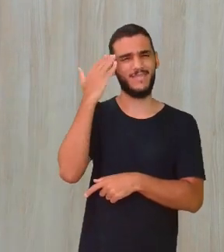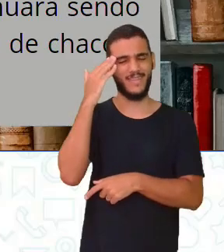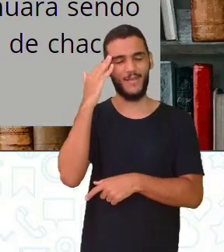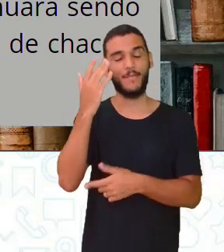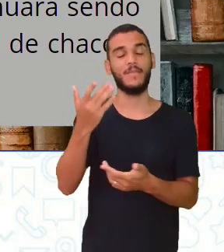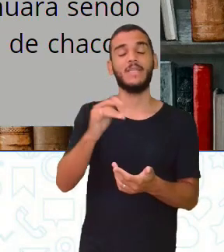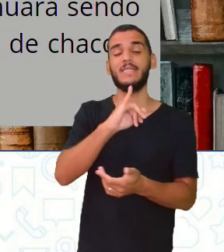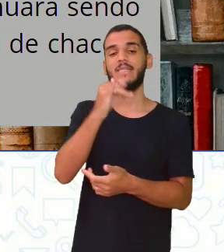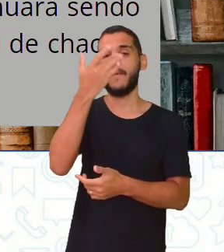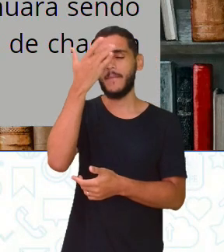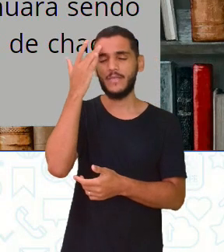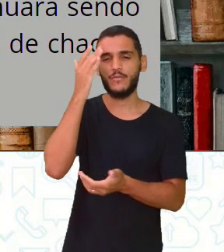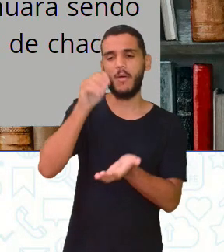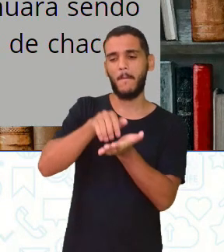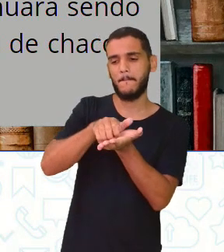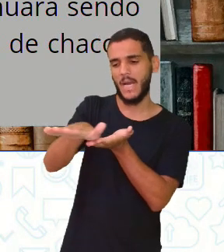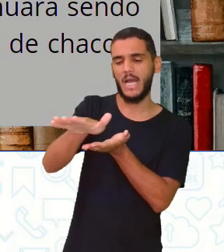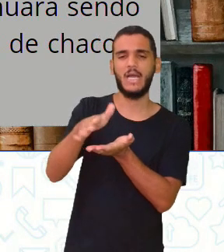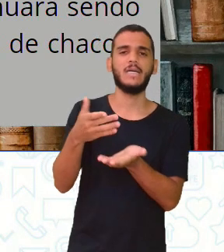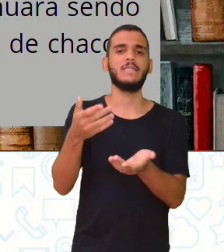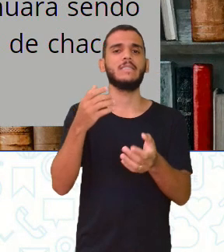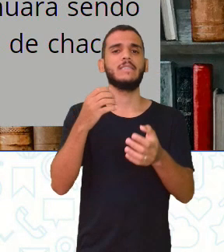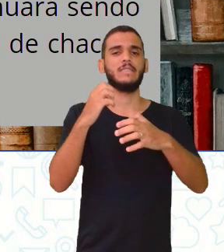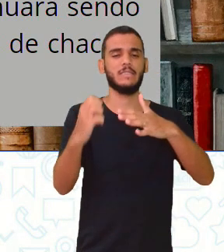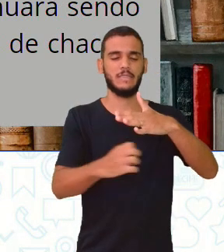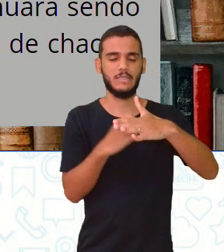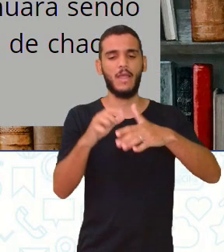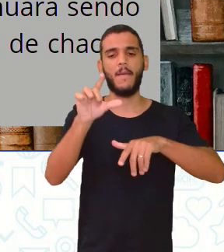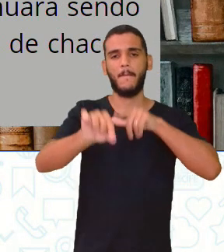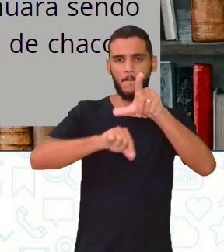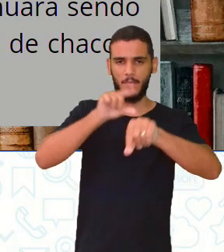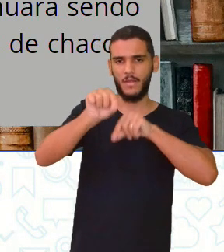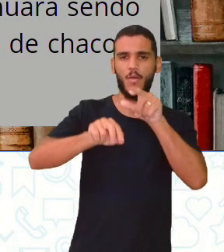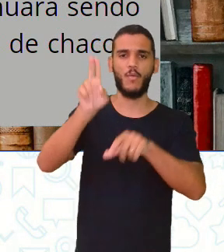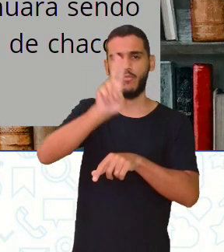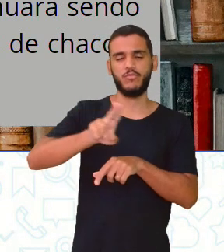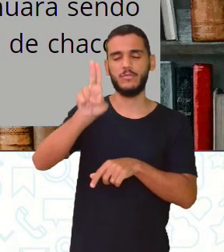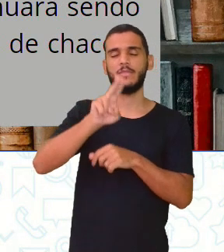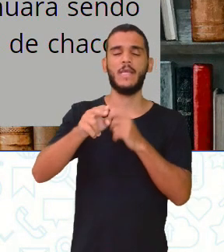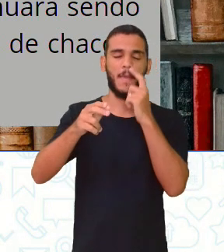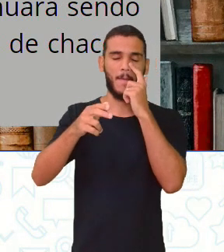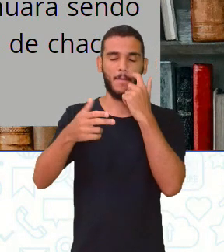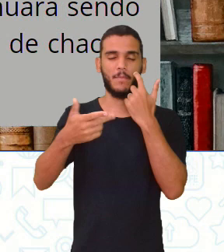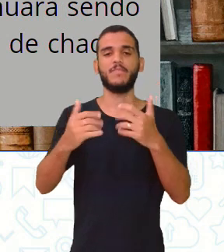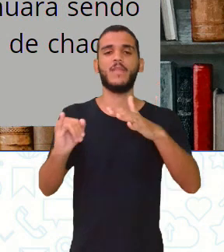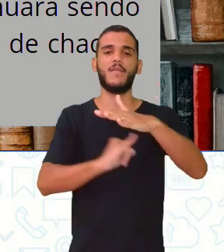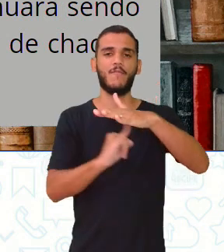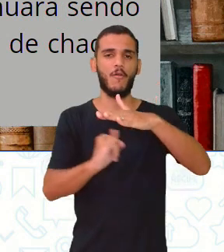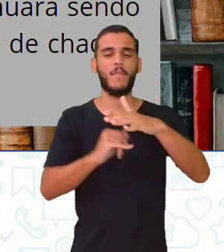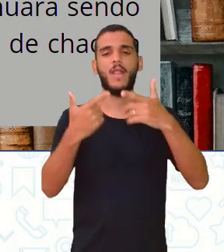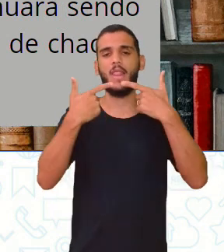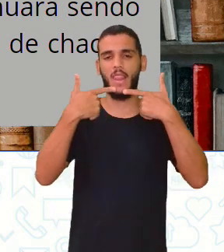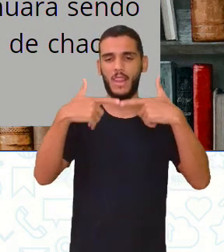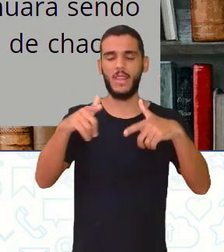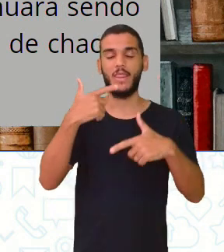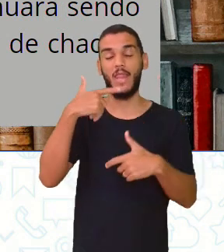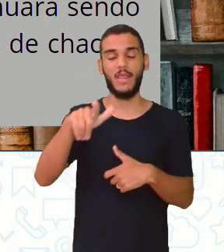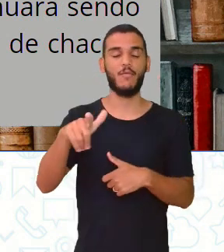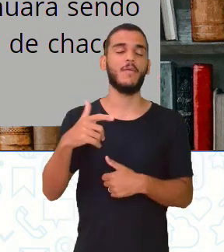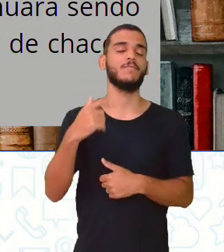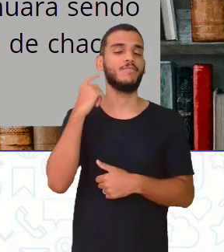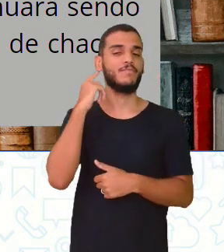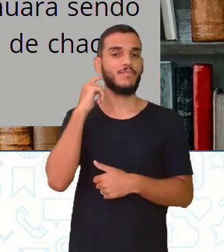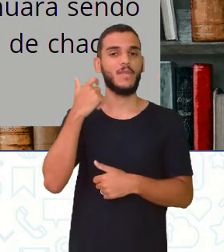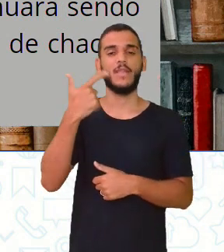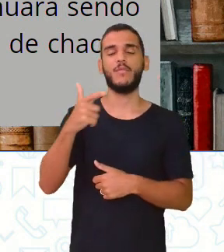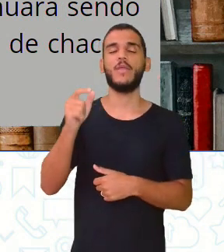excluído de uma entrevista de emprego, por ser utilizado em uma variedade informal da língua, não terá condições financeiras de romper a